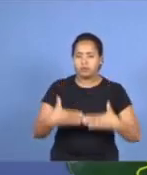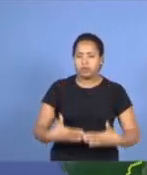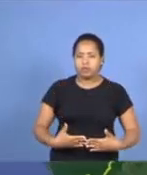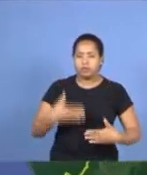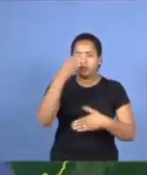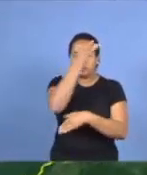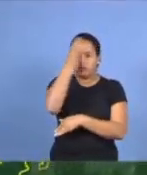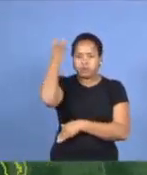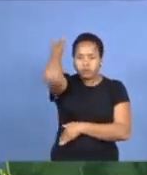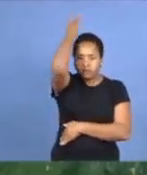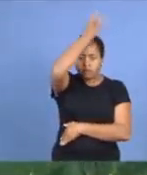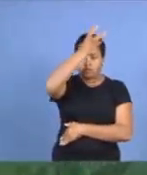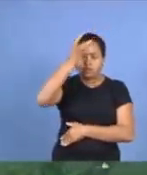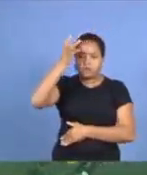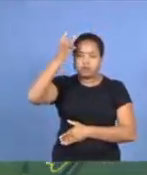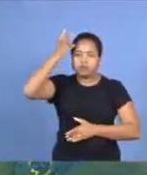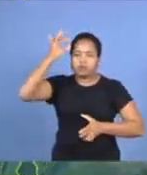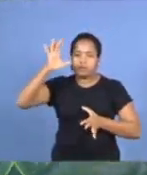mesmo espírito.